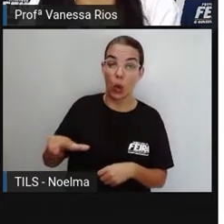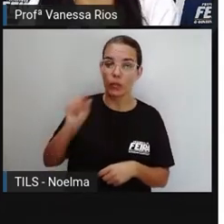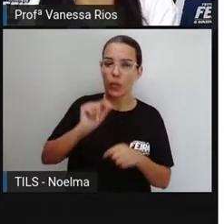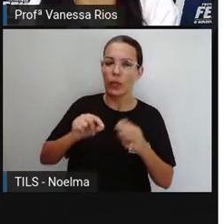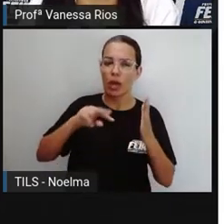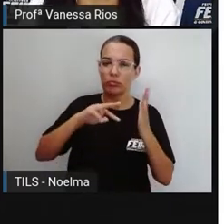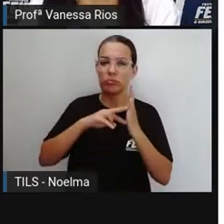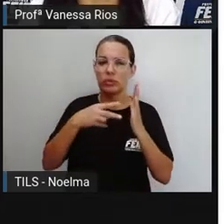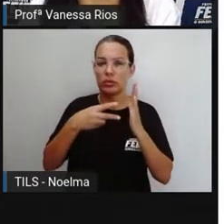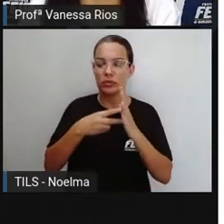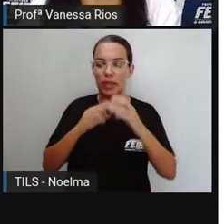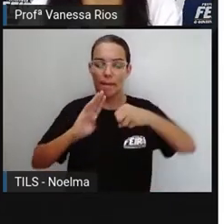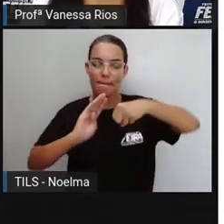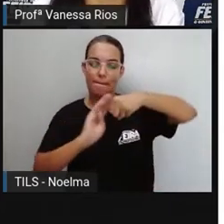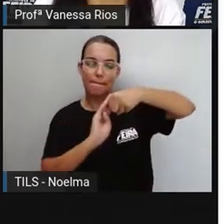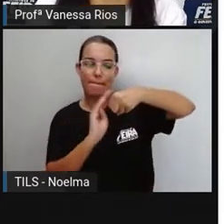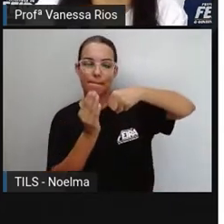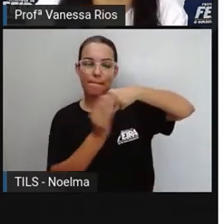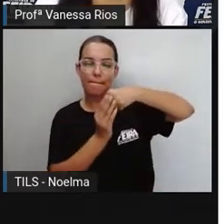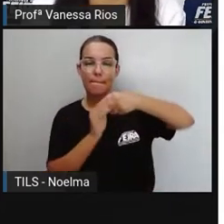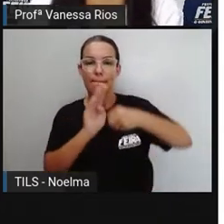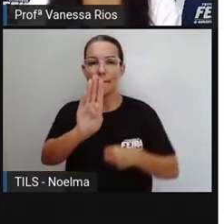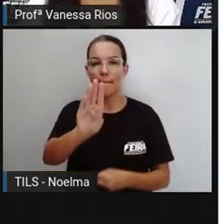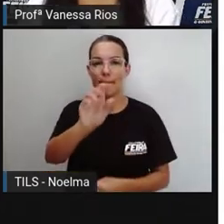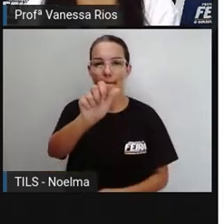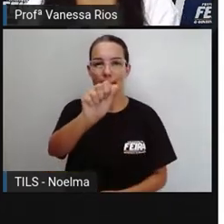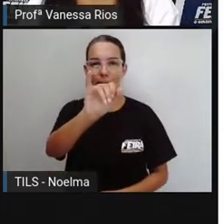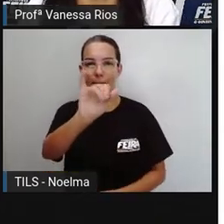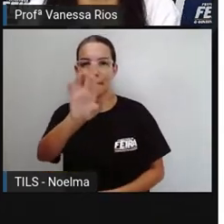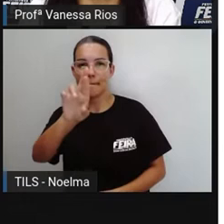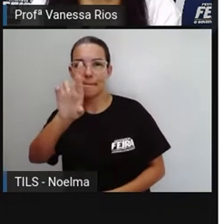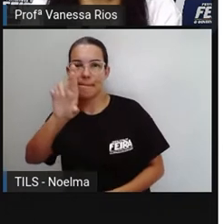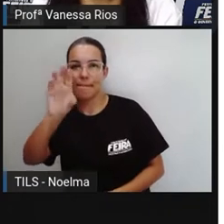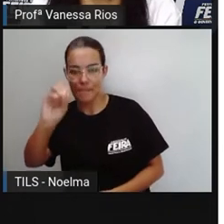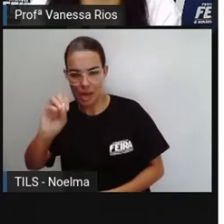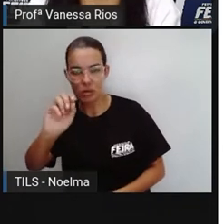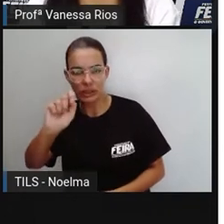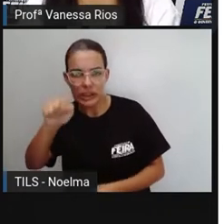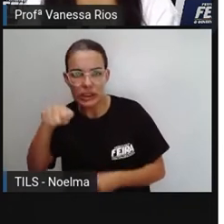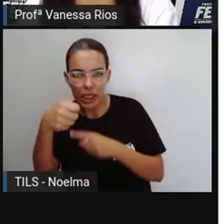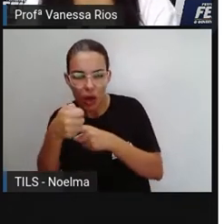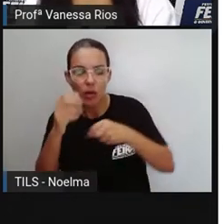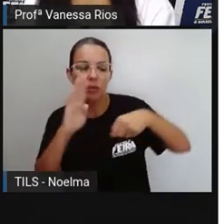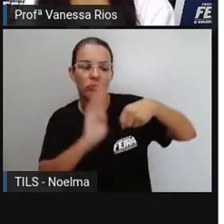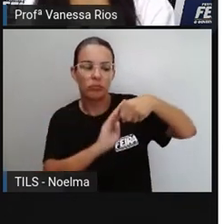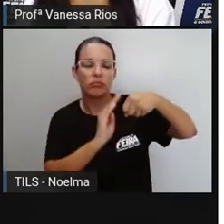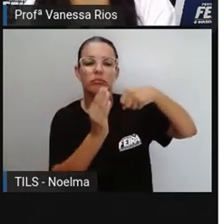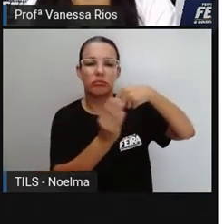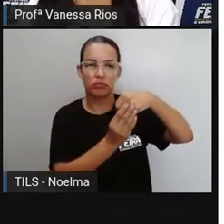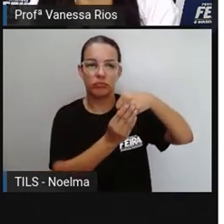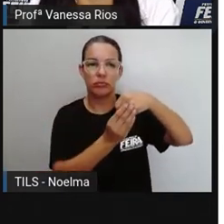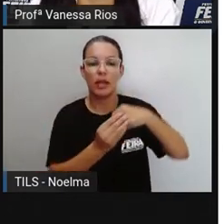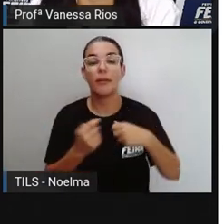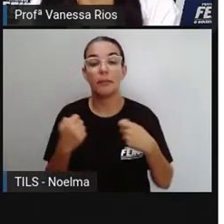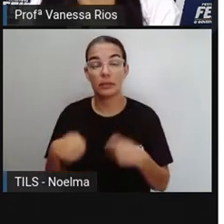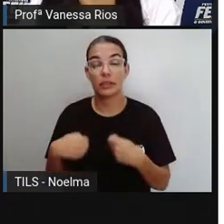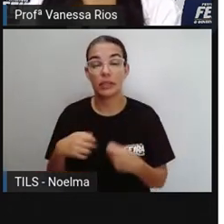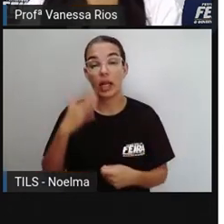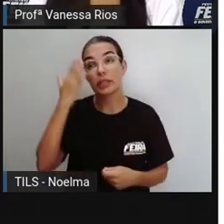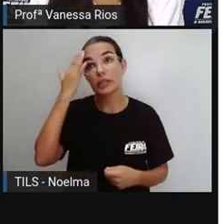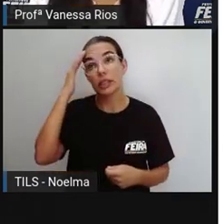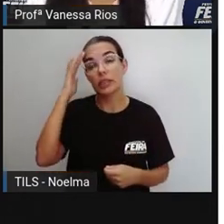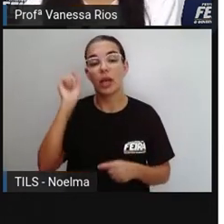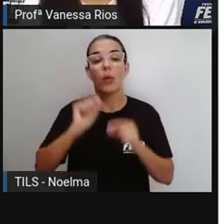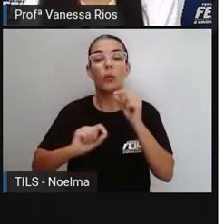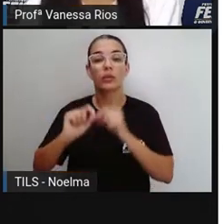definição de bairro e entender aí dentro desse processo aí de construção das cidades, dentro do processo